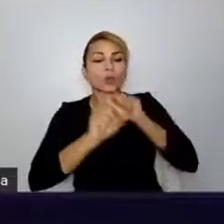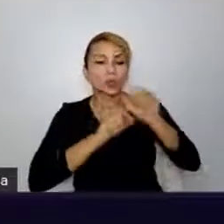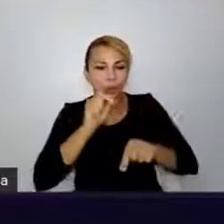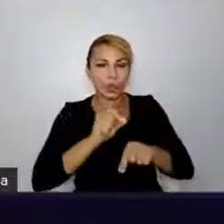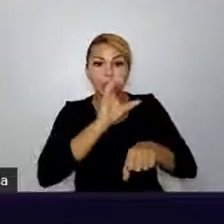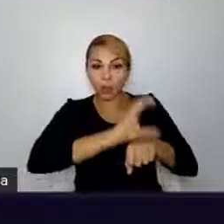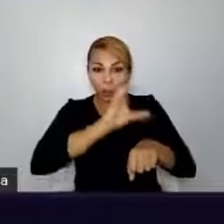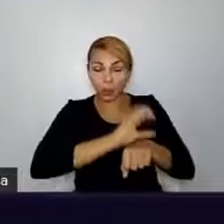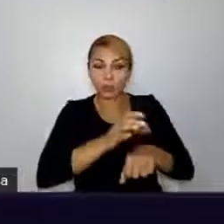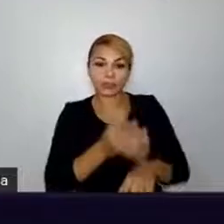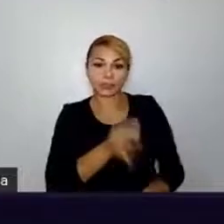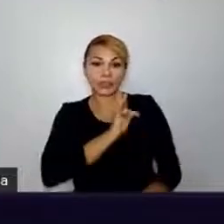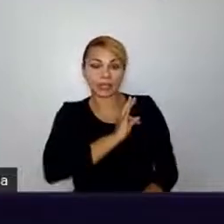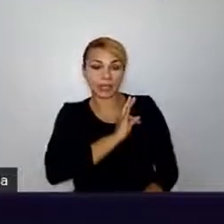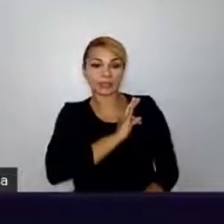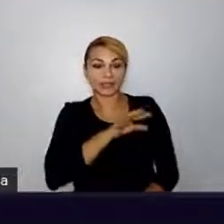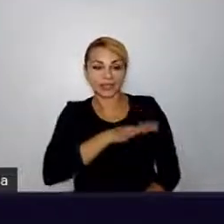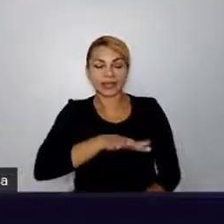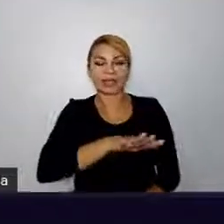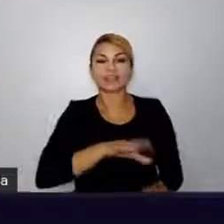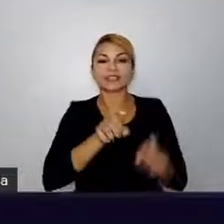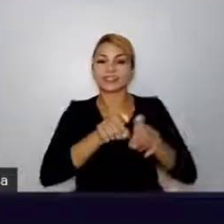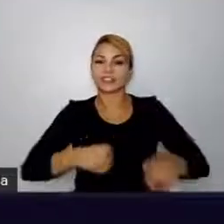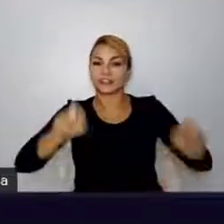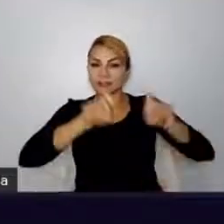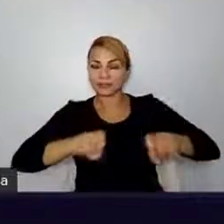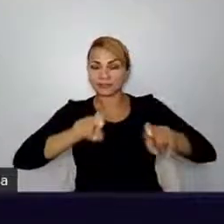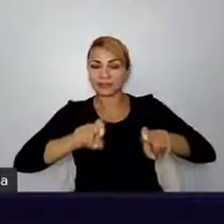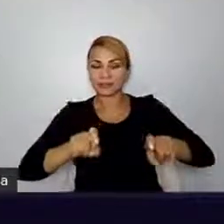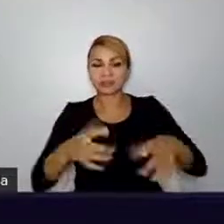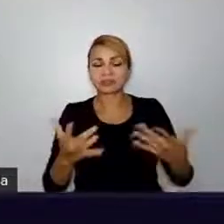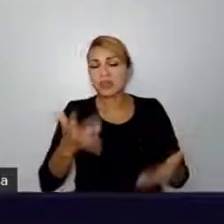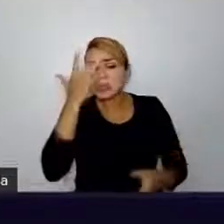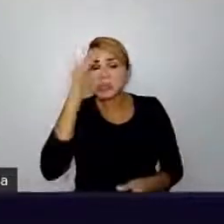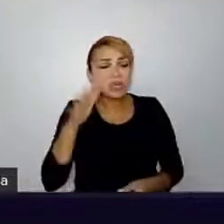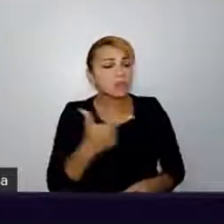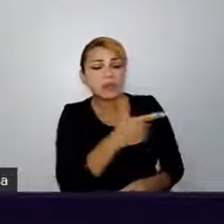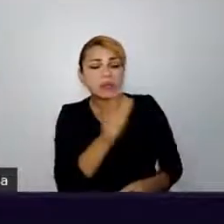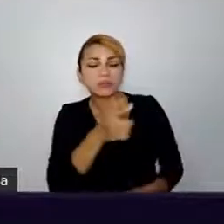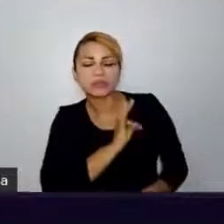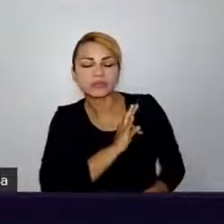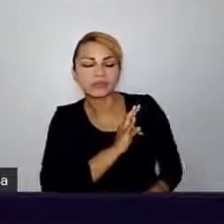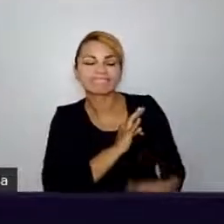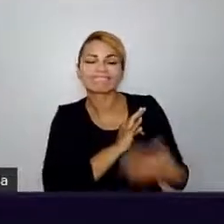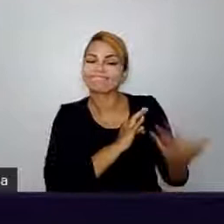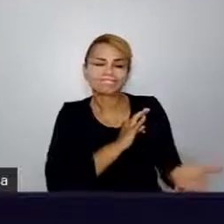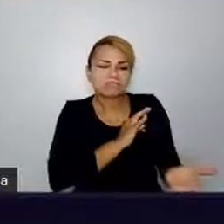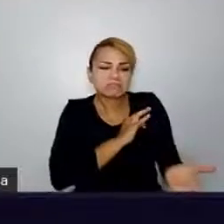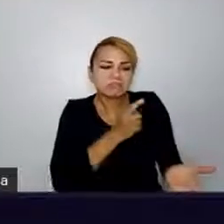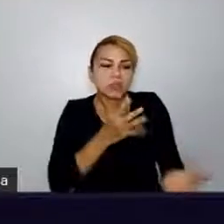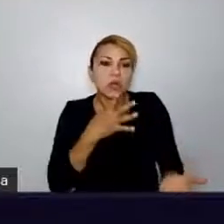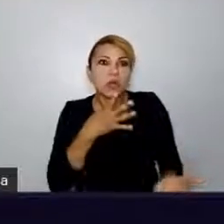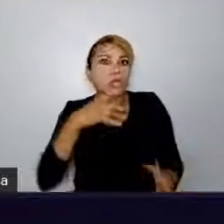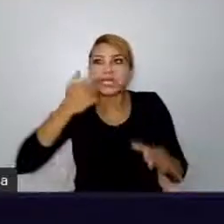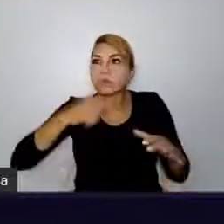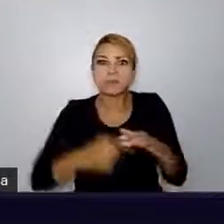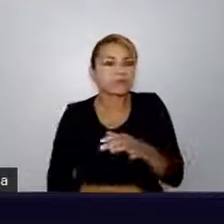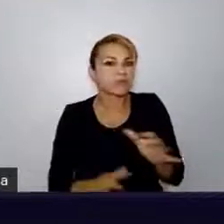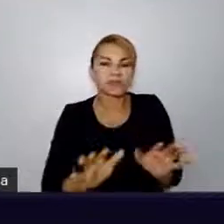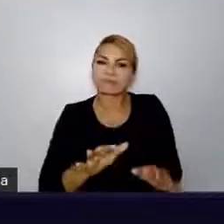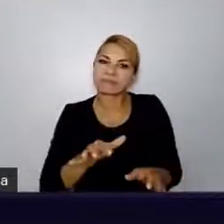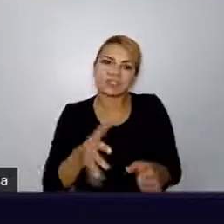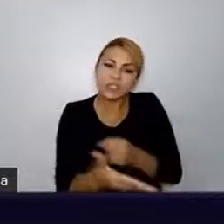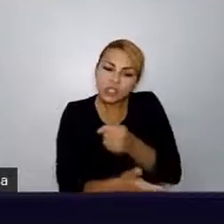o que as outras coisas faziam, né? Muito menos o curso de informática, na verdade. Eu usava Orkut na época, né?